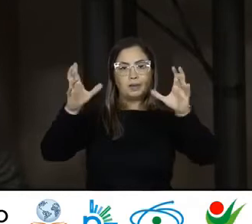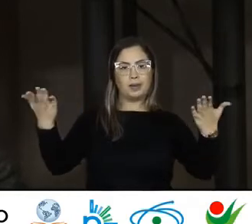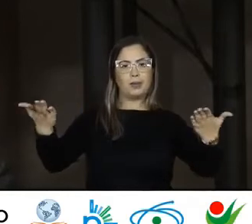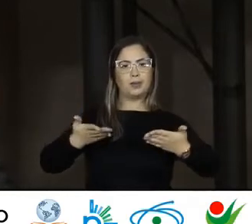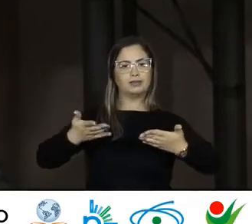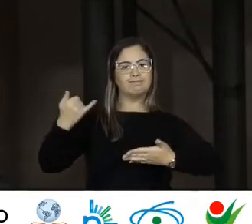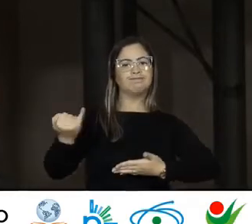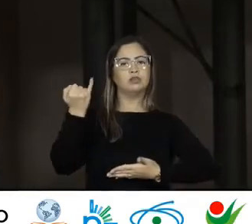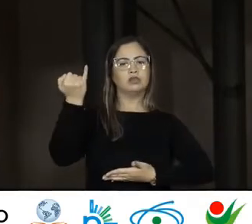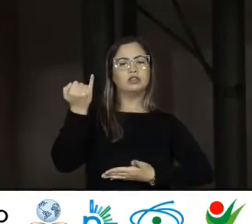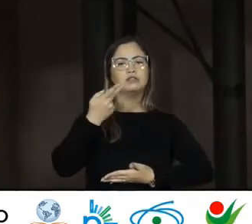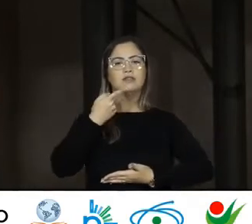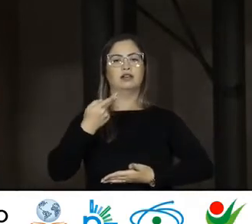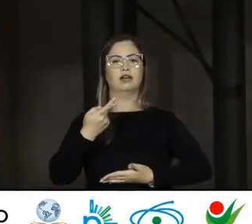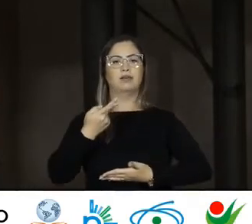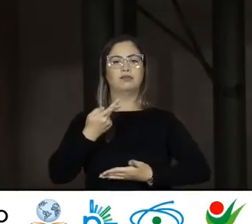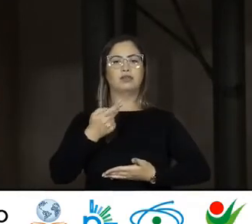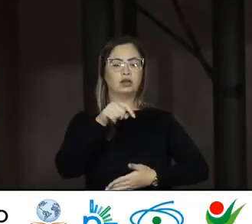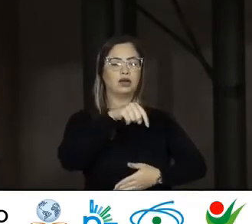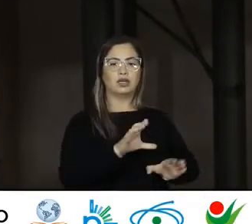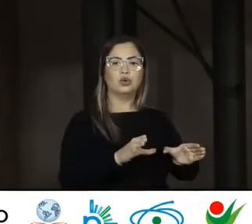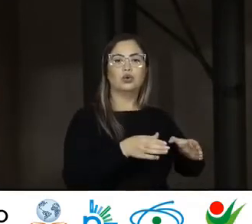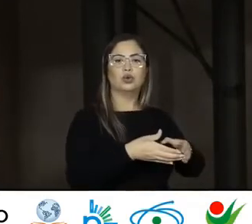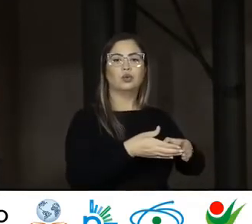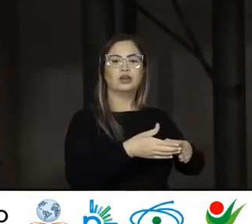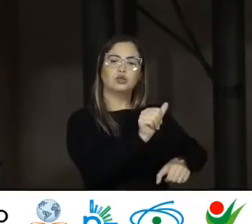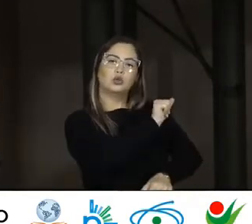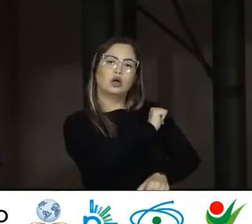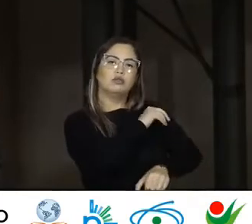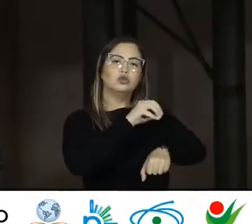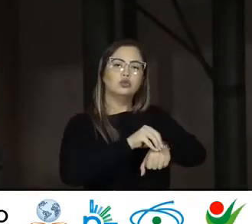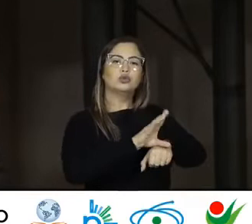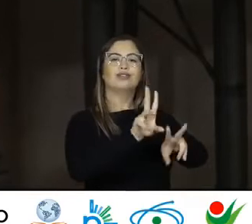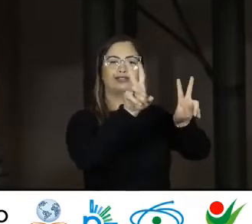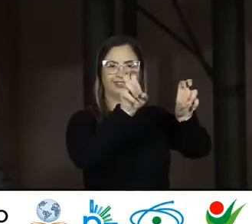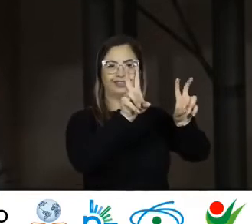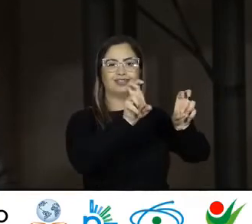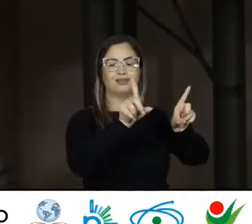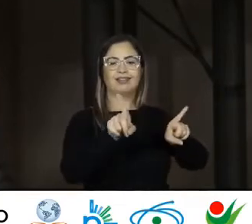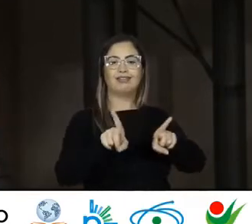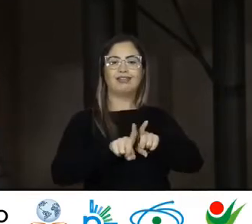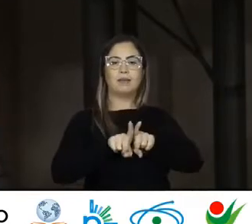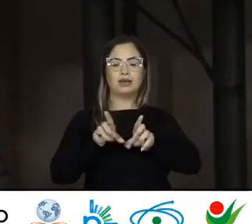Pertinente Foi escolhida Pelo colegiado Os alunos Sugeriram O PPGE